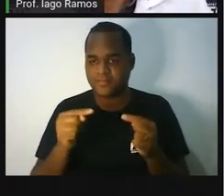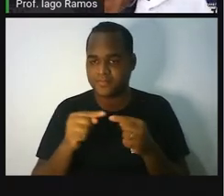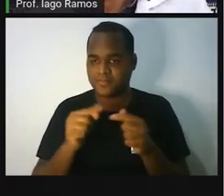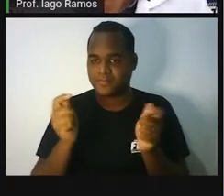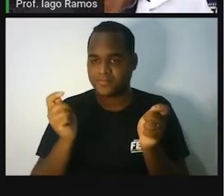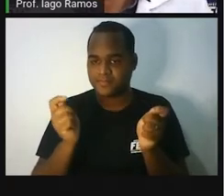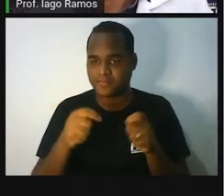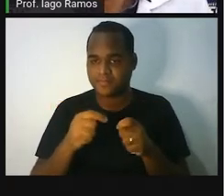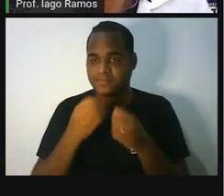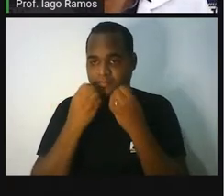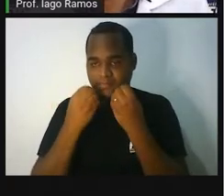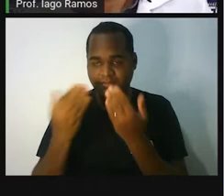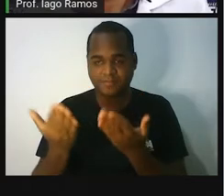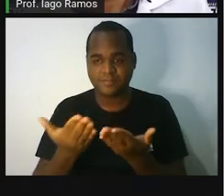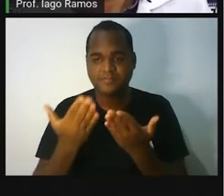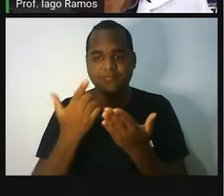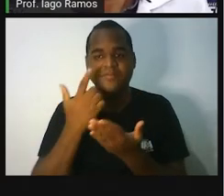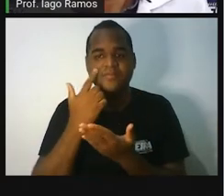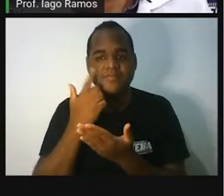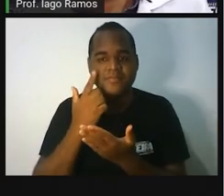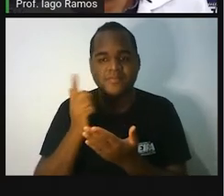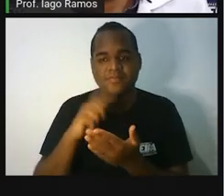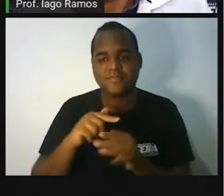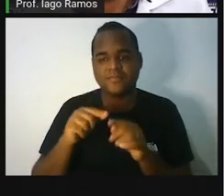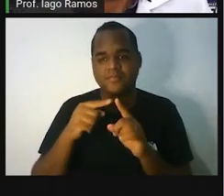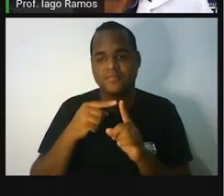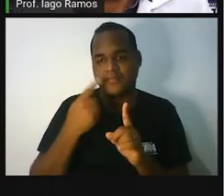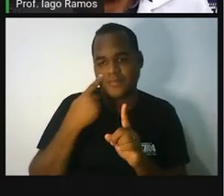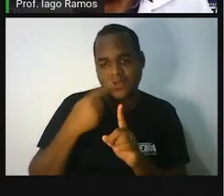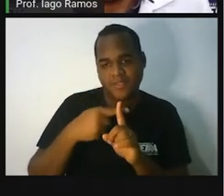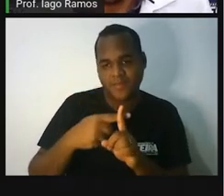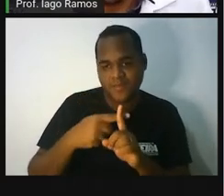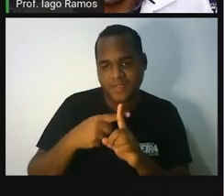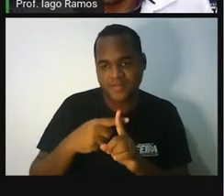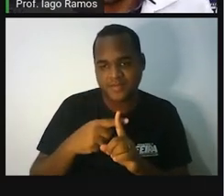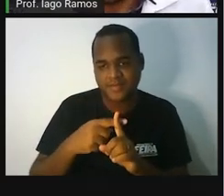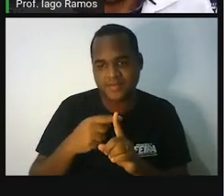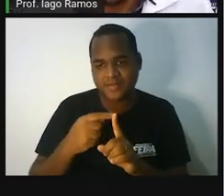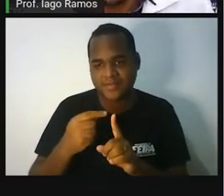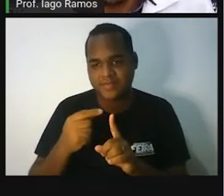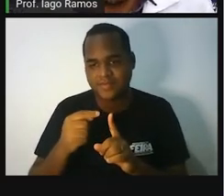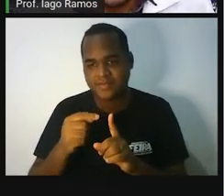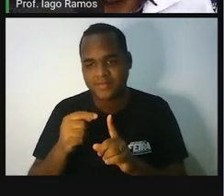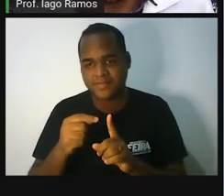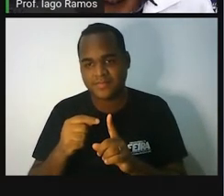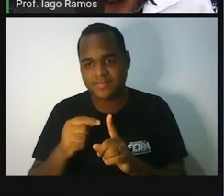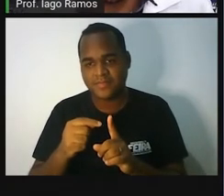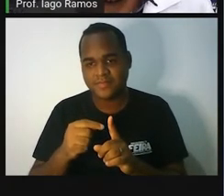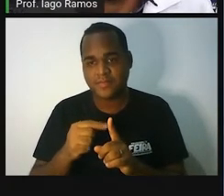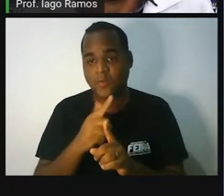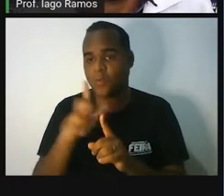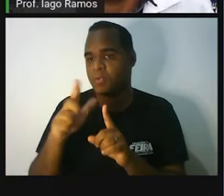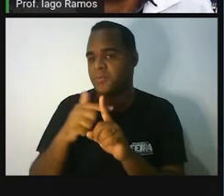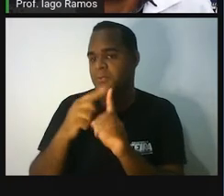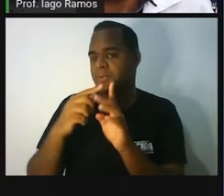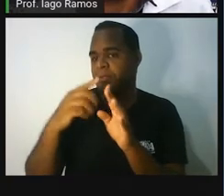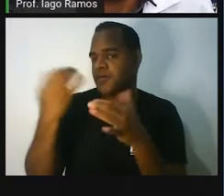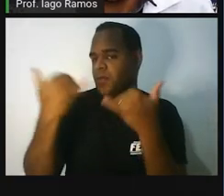só, deixa eu ver onde é que eu vou clicar. Olha o dedinho lá em cima. Ah, eu vou clicar aqui, ó. Mais informação.